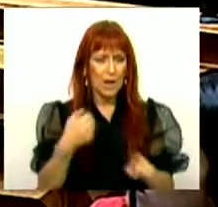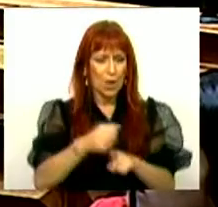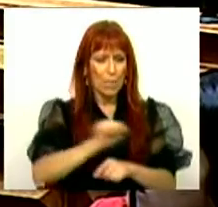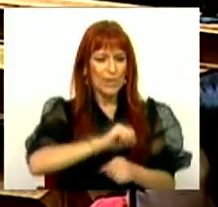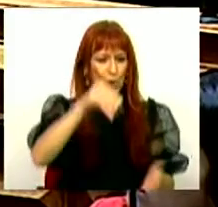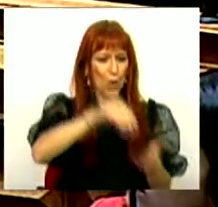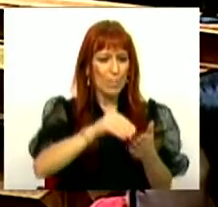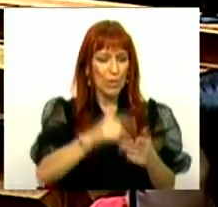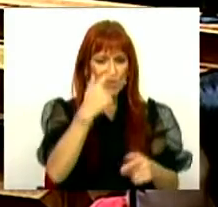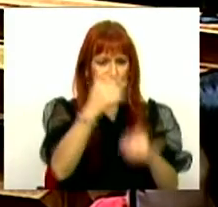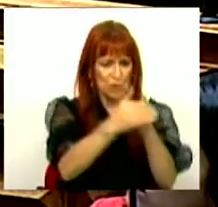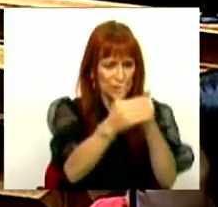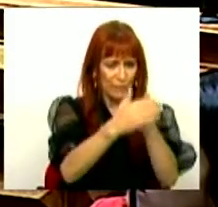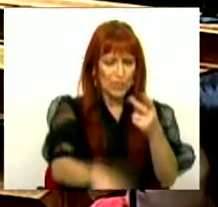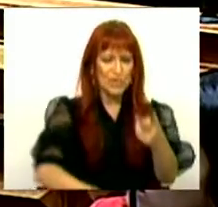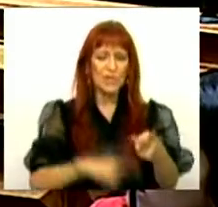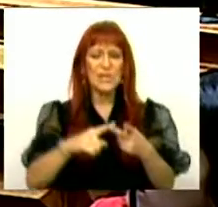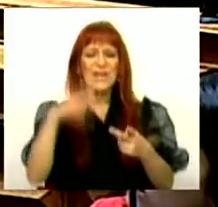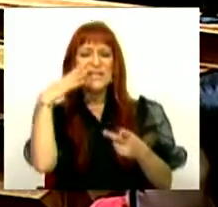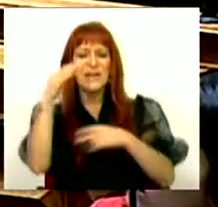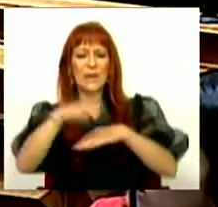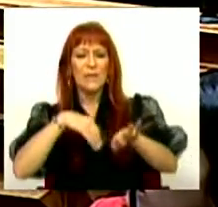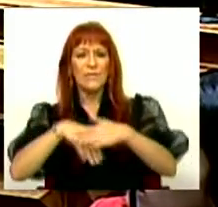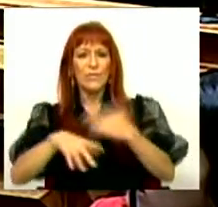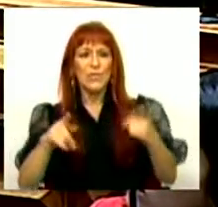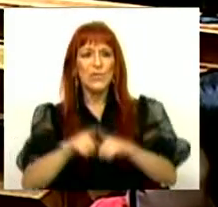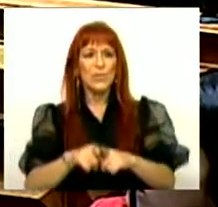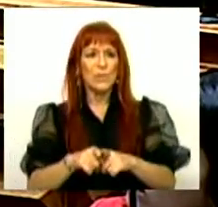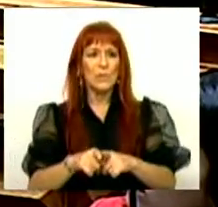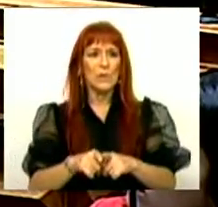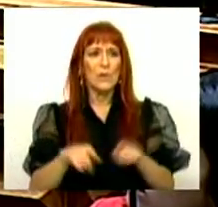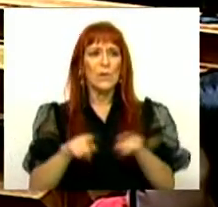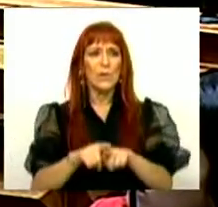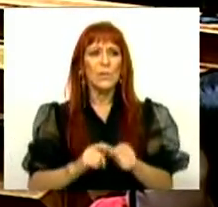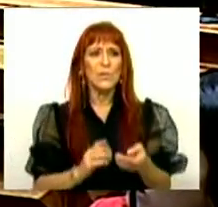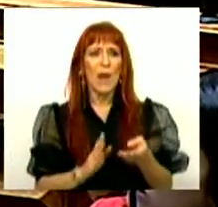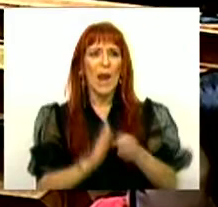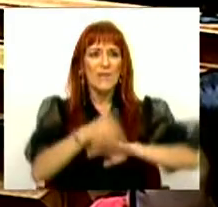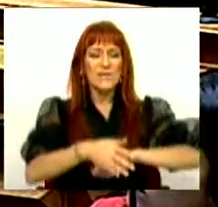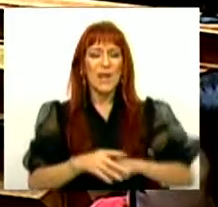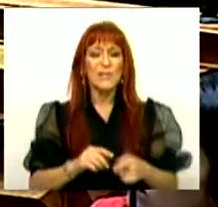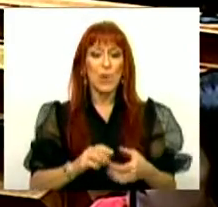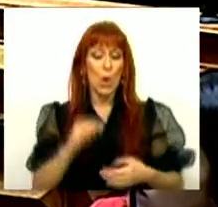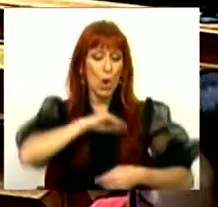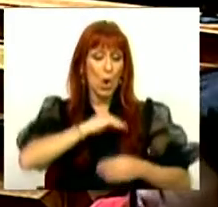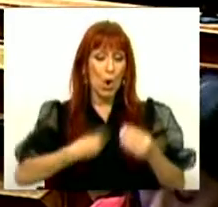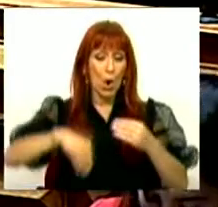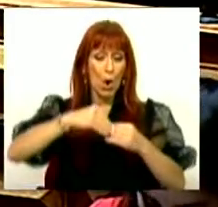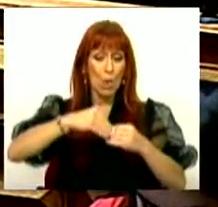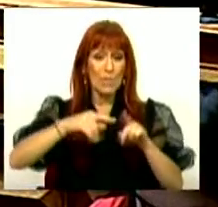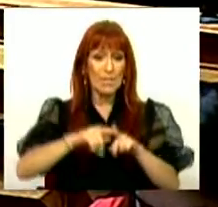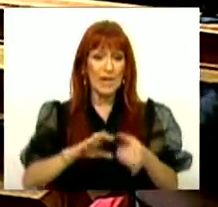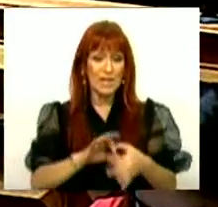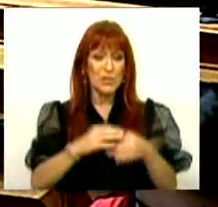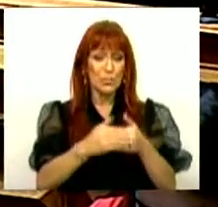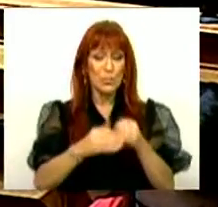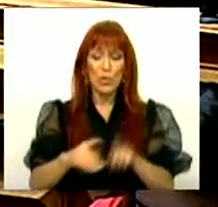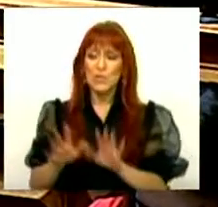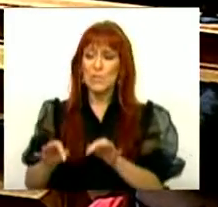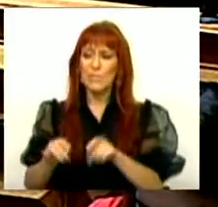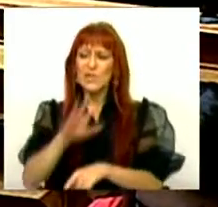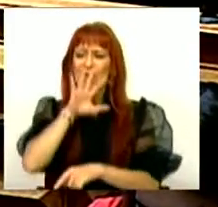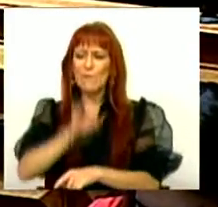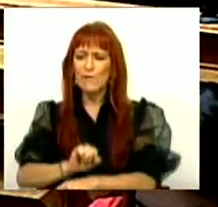pobreza nos idosos. Simplificação no acesso ao complemento solidário para idosos. E a dispensa do rendimento dos